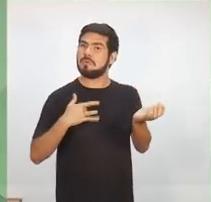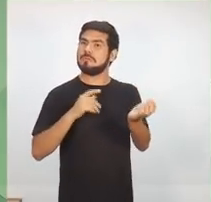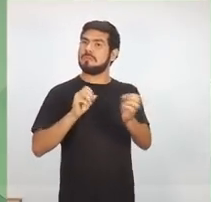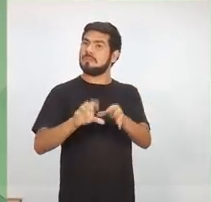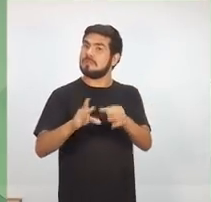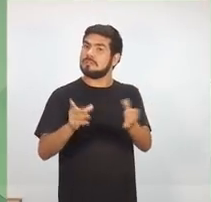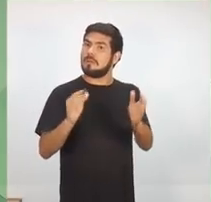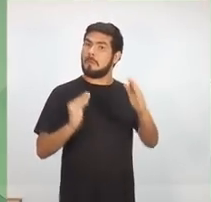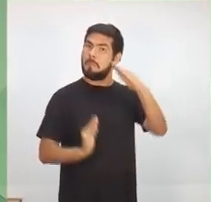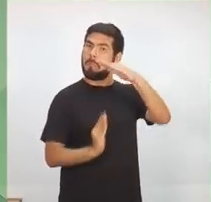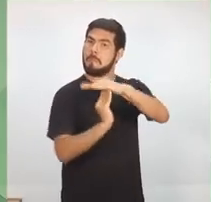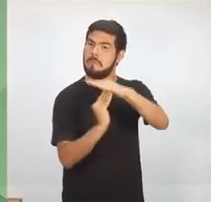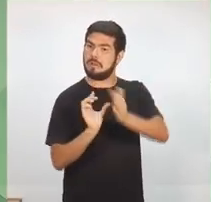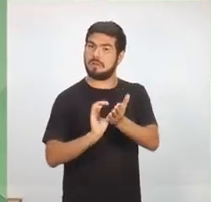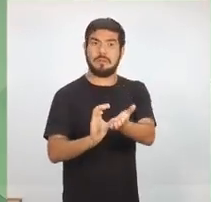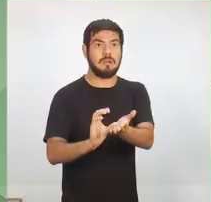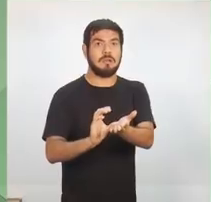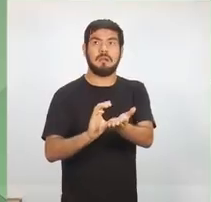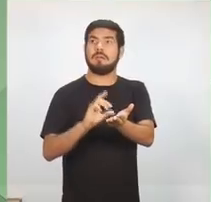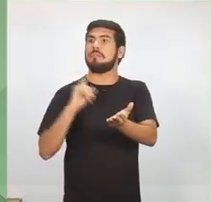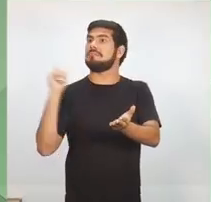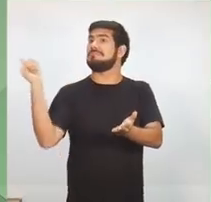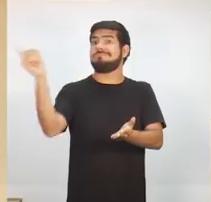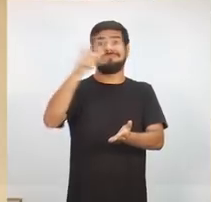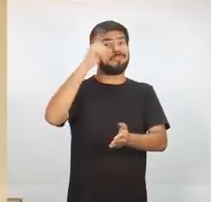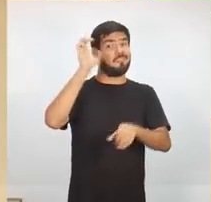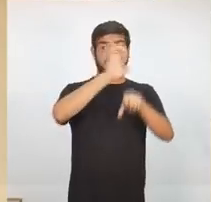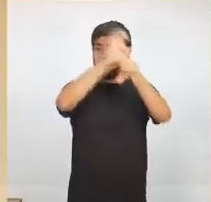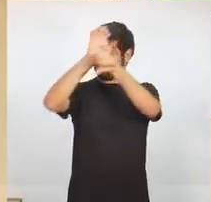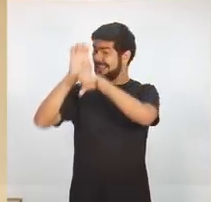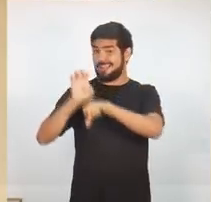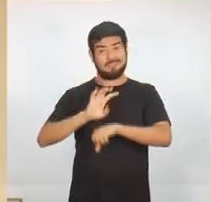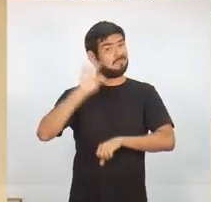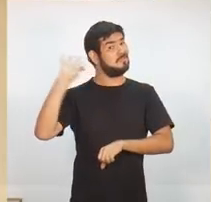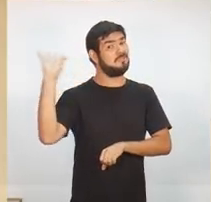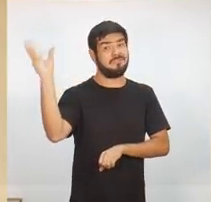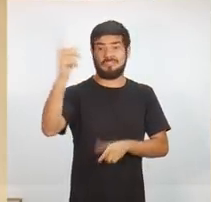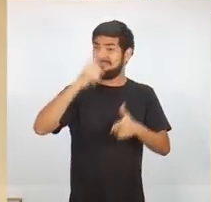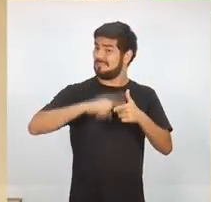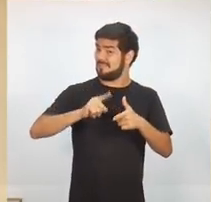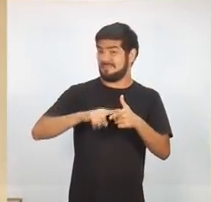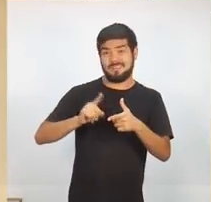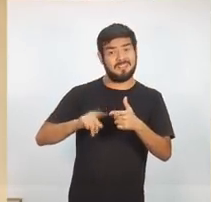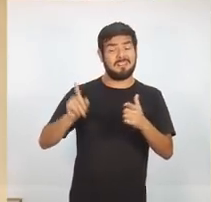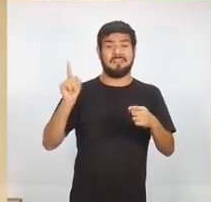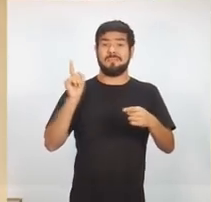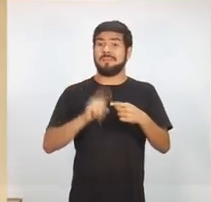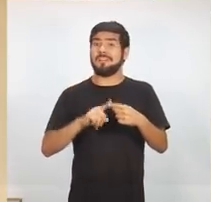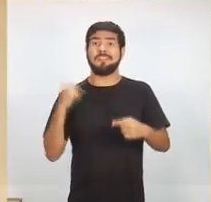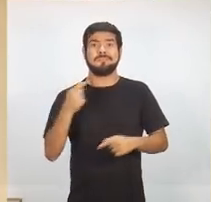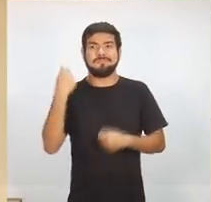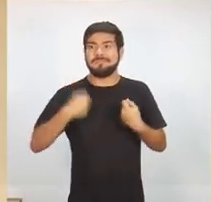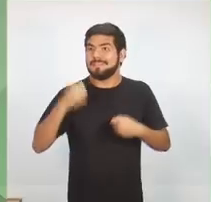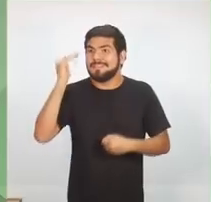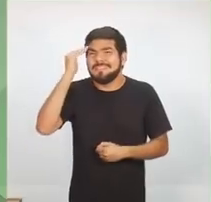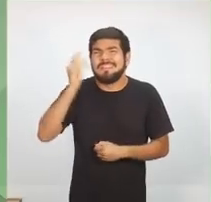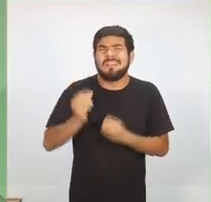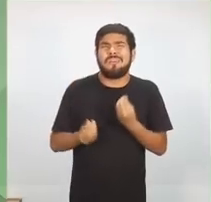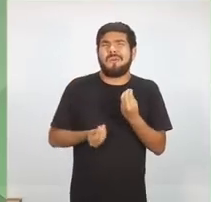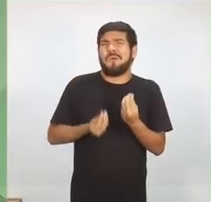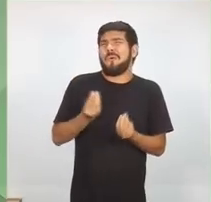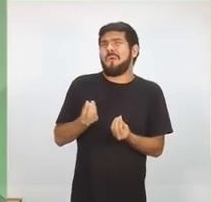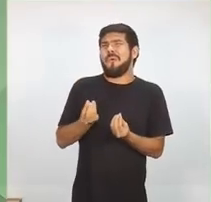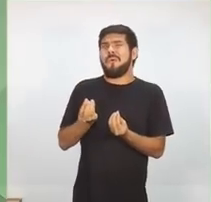gerar uma série de transtornos para todos os estados, não só para o Amazonas. Porque nós precisamos entender o seguinte, como é que você